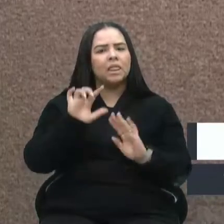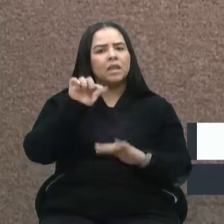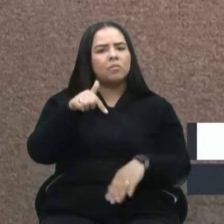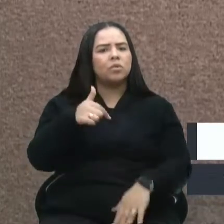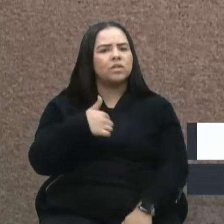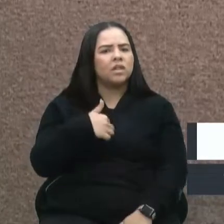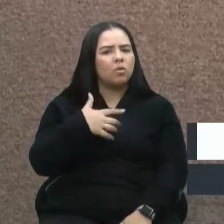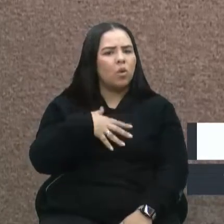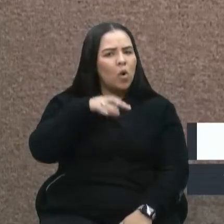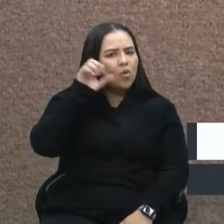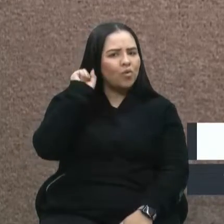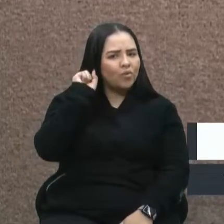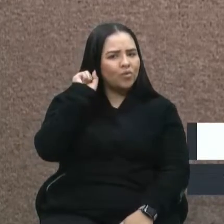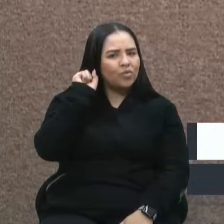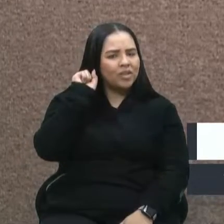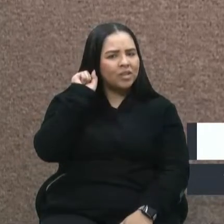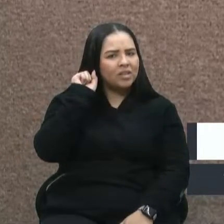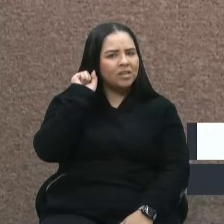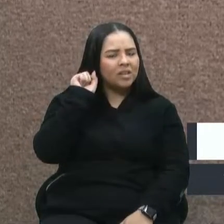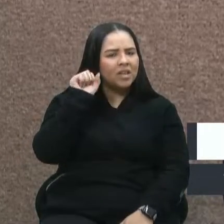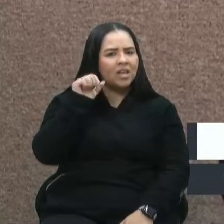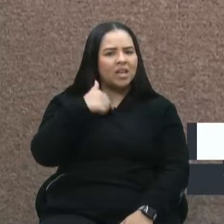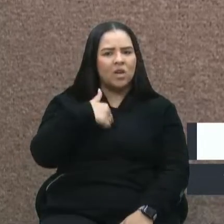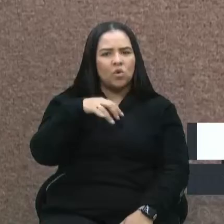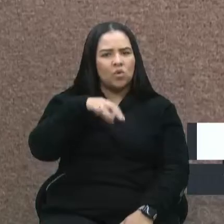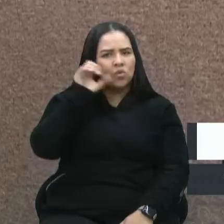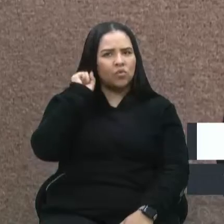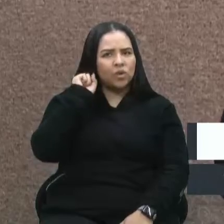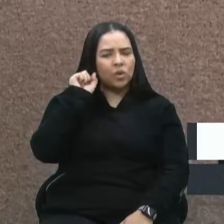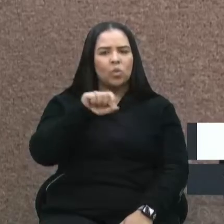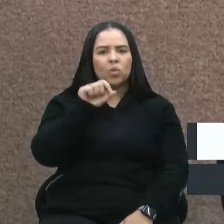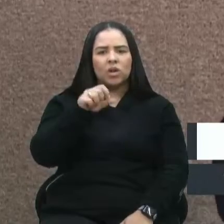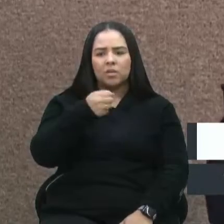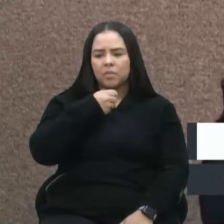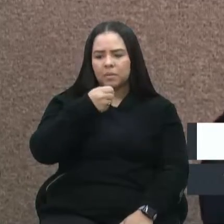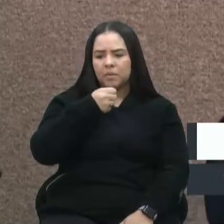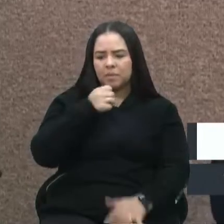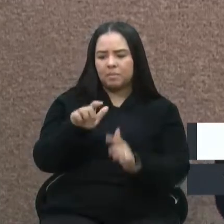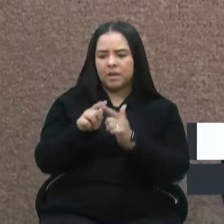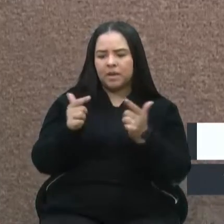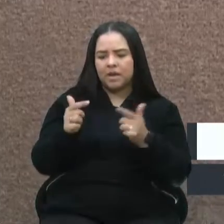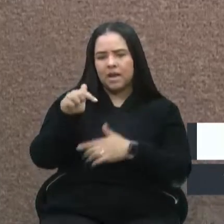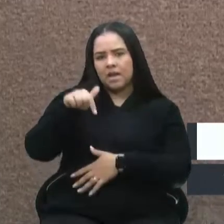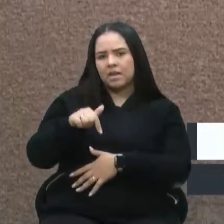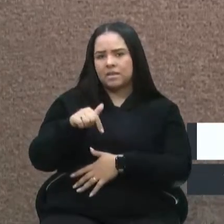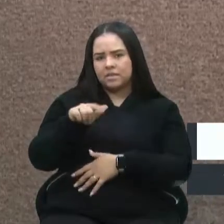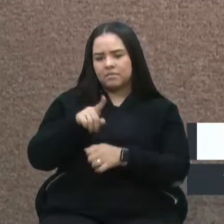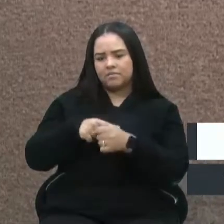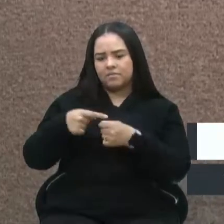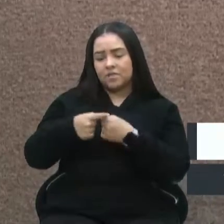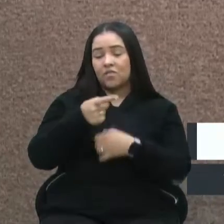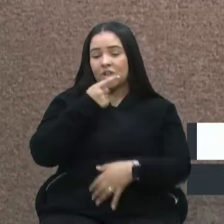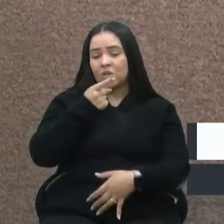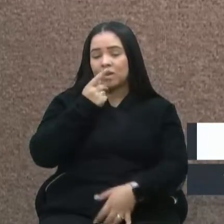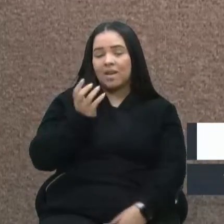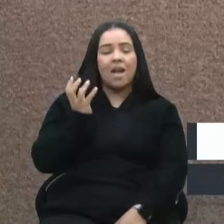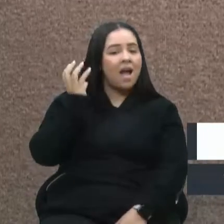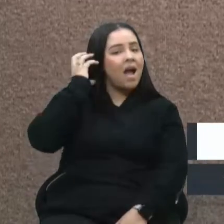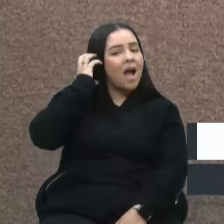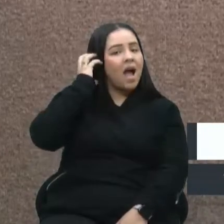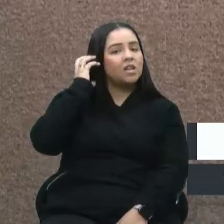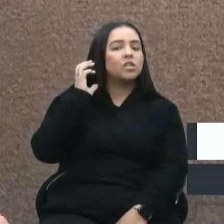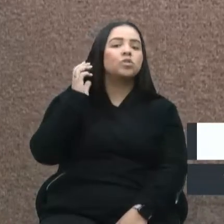o que um jornalista da nossa cidade falou na rádio Gaúcha Sera,